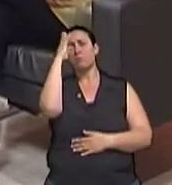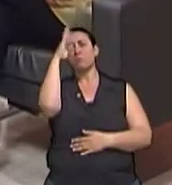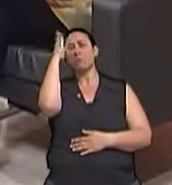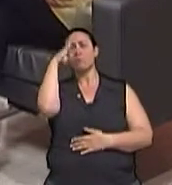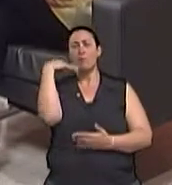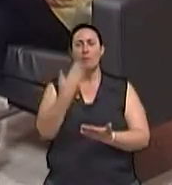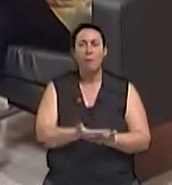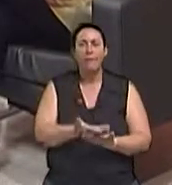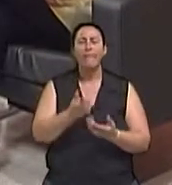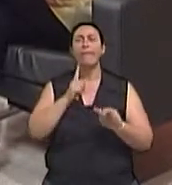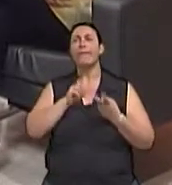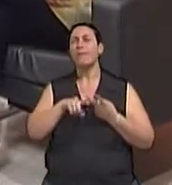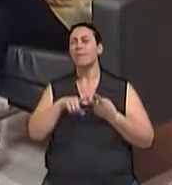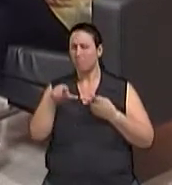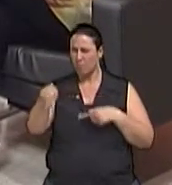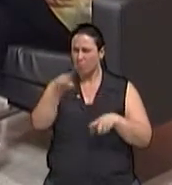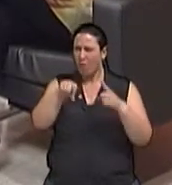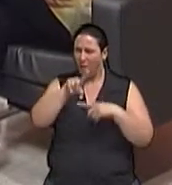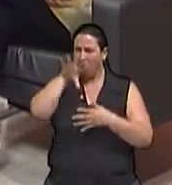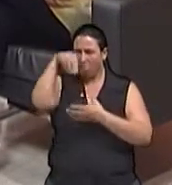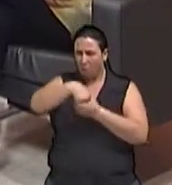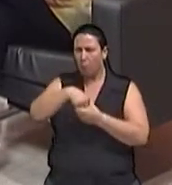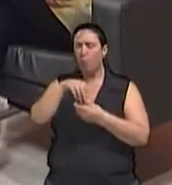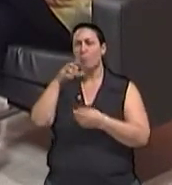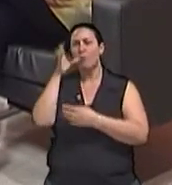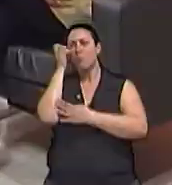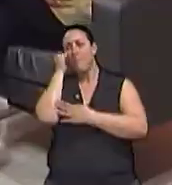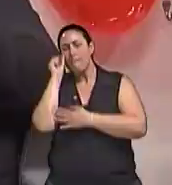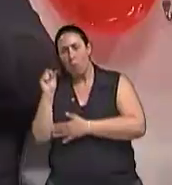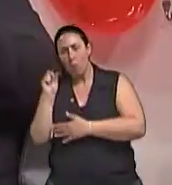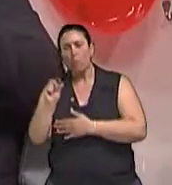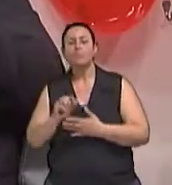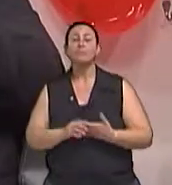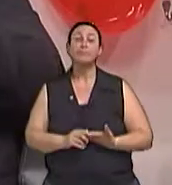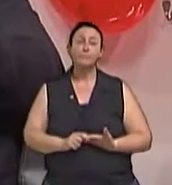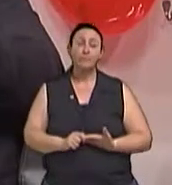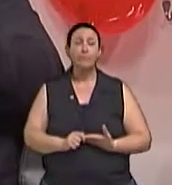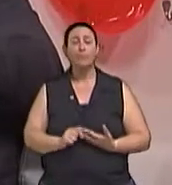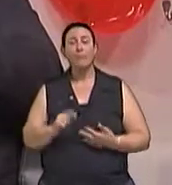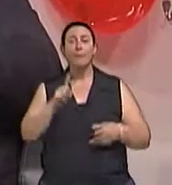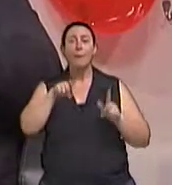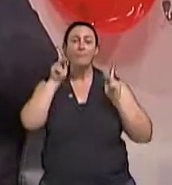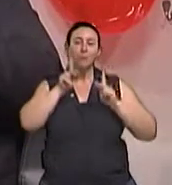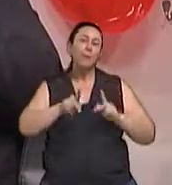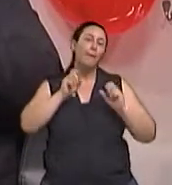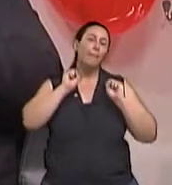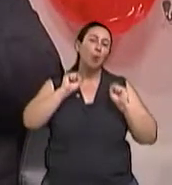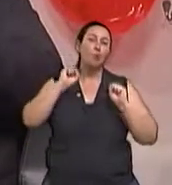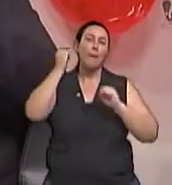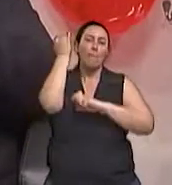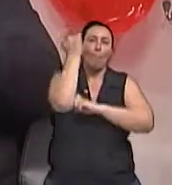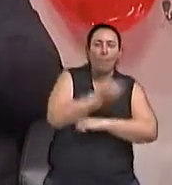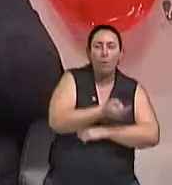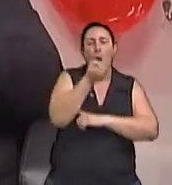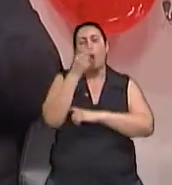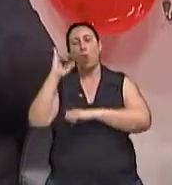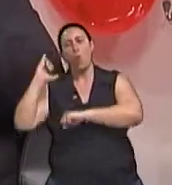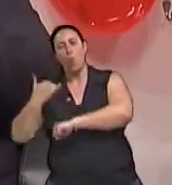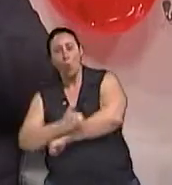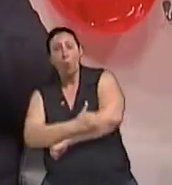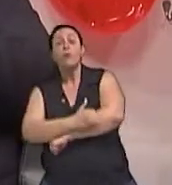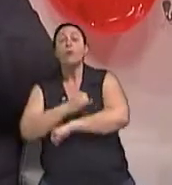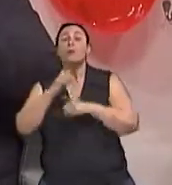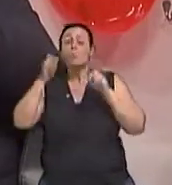ser tonturas. Isso já é um sinal? Então, alterações de peso, para mais ou para menos, associadas a uma